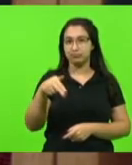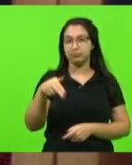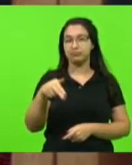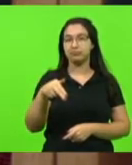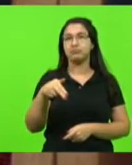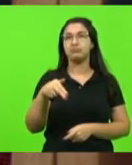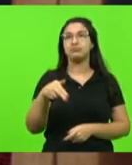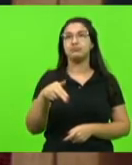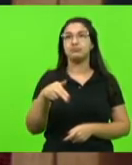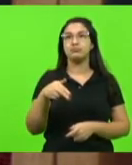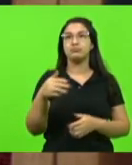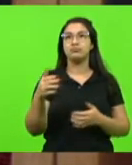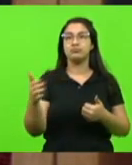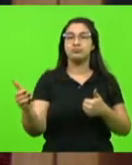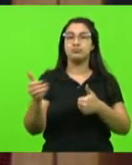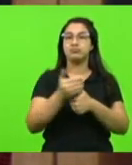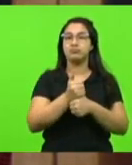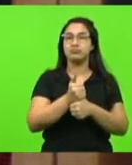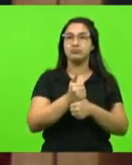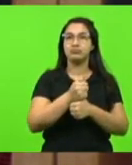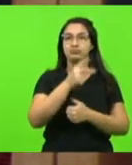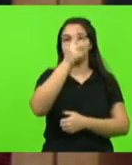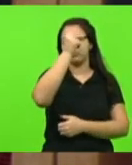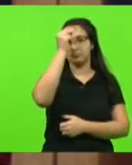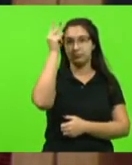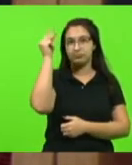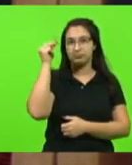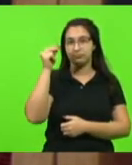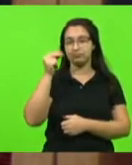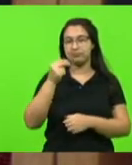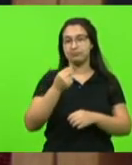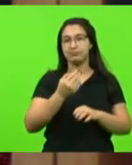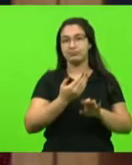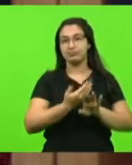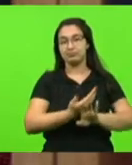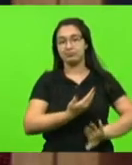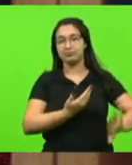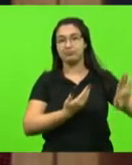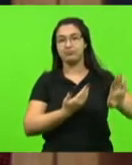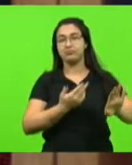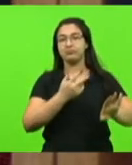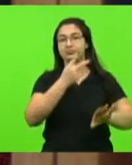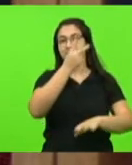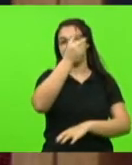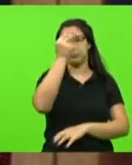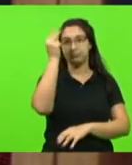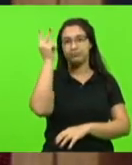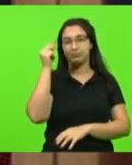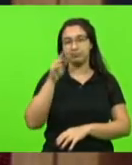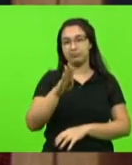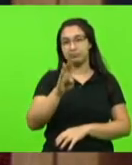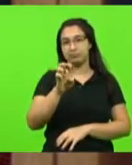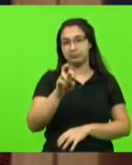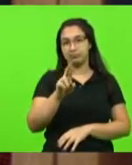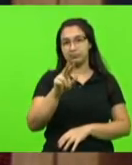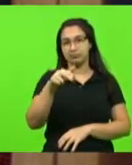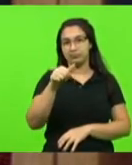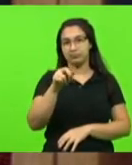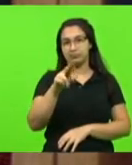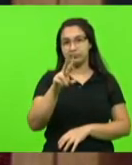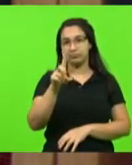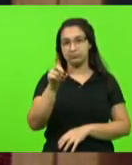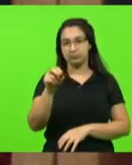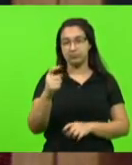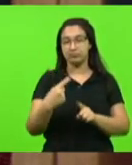Doce, que assumiu a prefeitura no afastamento do prefeito de Merim Doce, do Bernardo, por uma enfermidade.